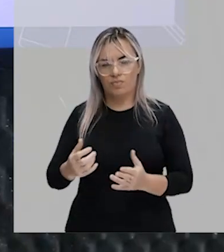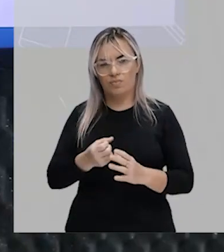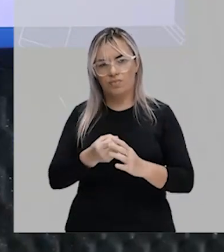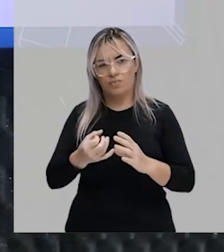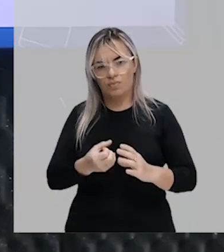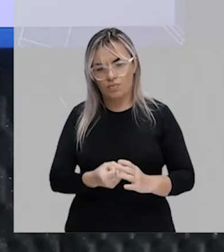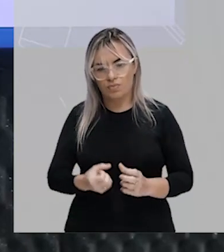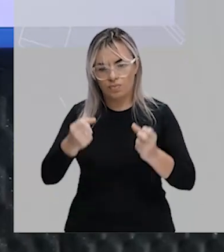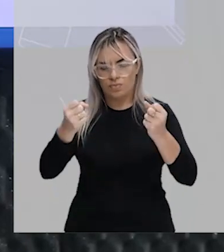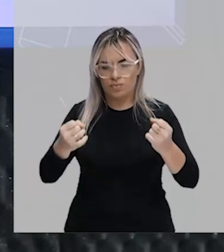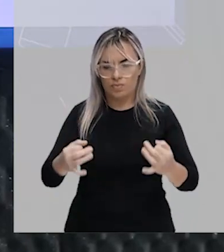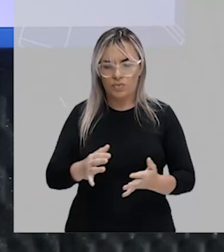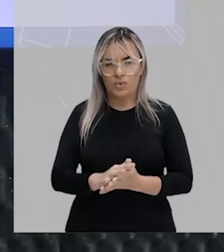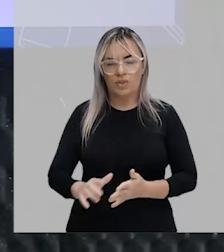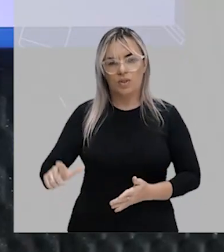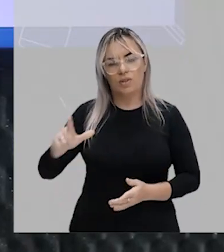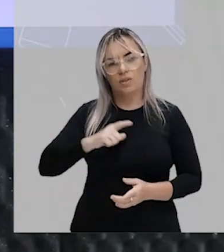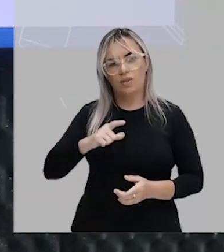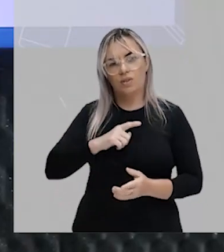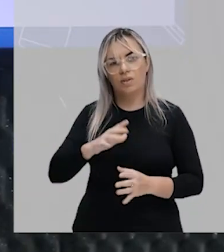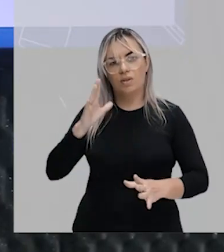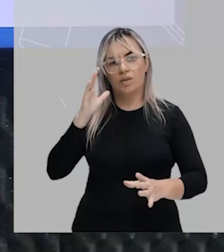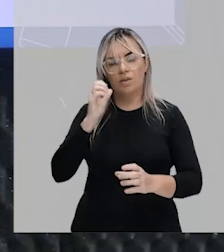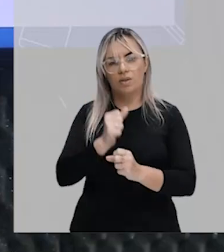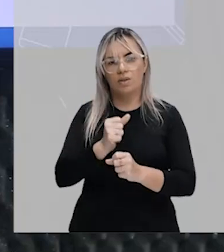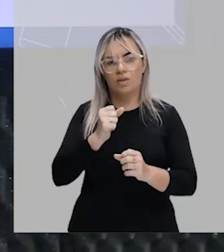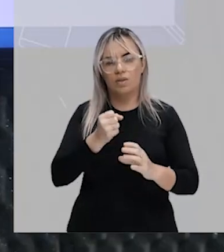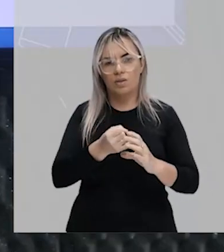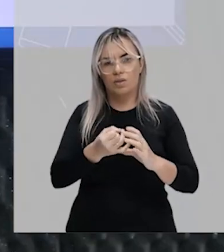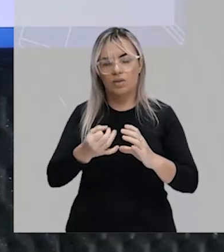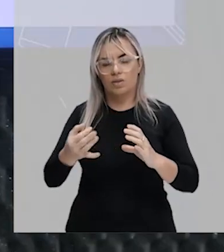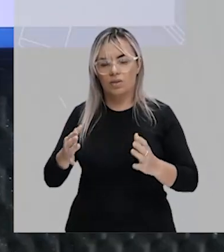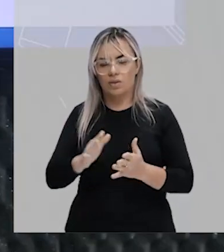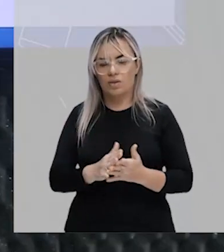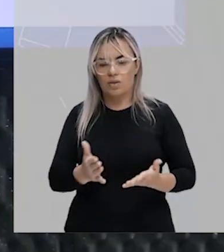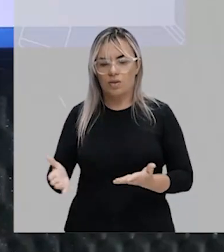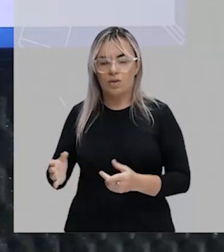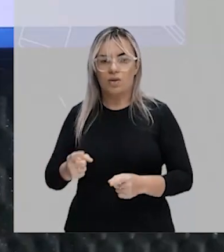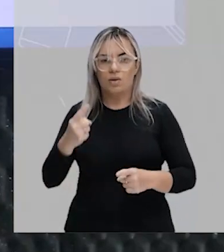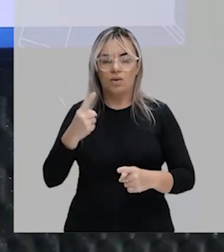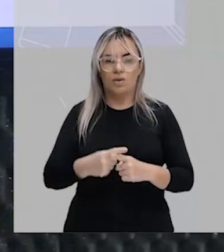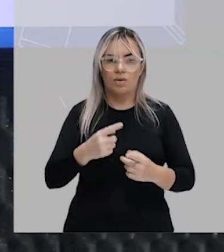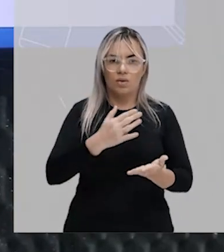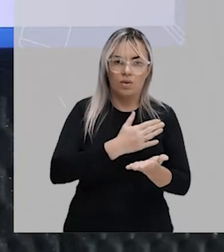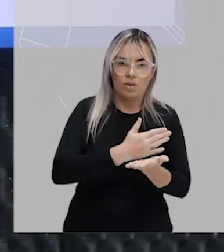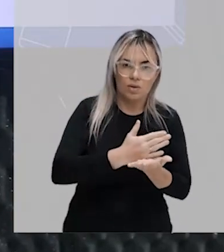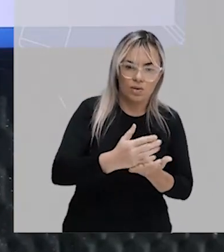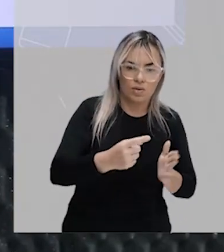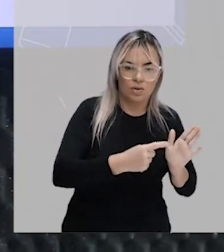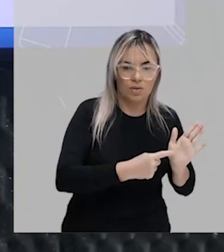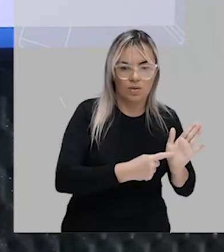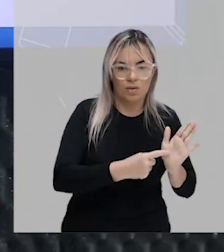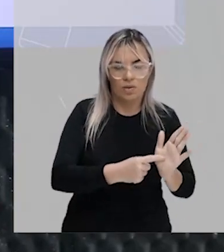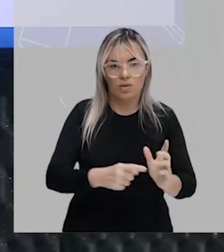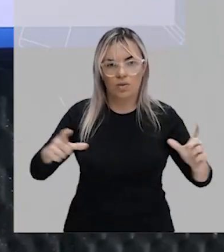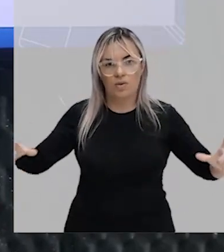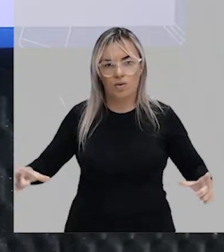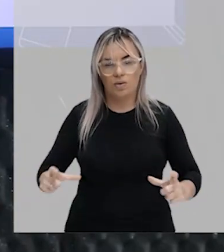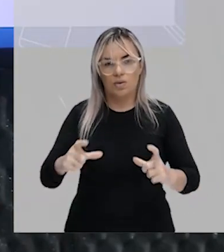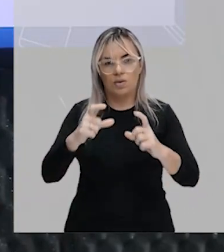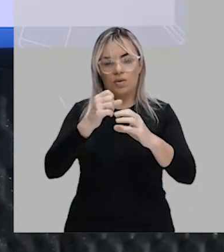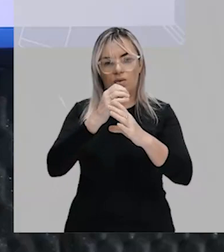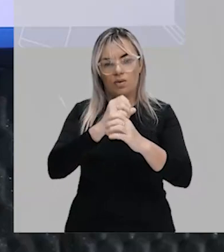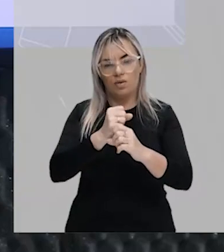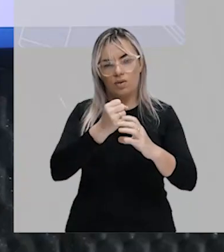conjuntos, tem as operações entre conjuntos de forma genérica, tá? Aqui é porque nós demos início à apresentação dos conjuntos numéricos, mas não se